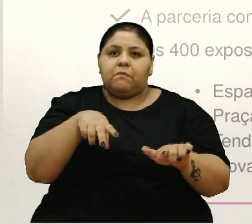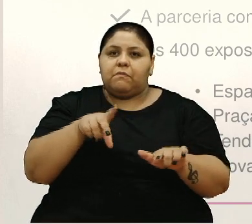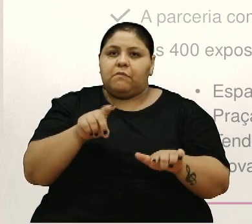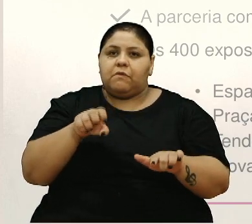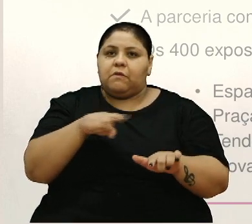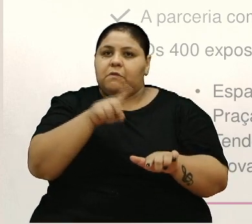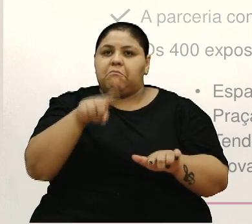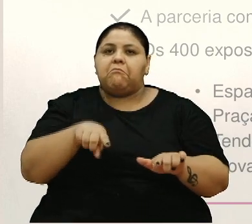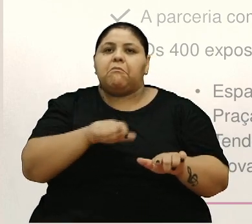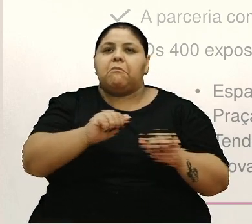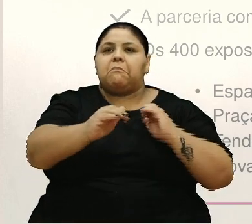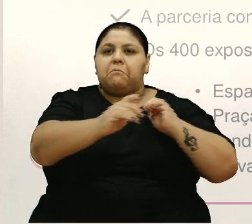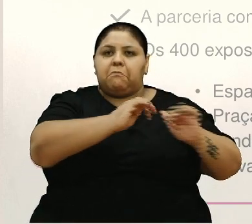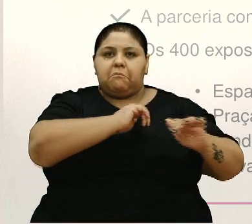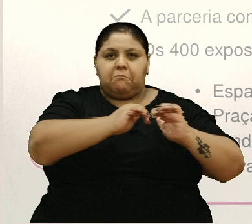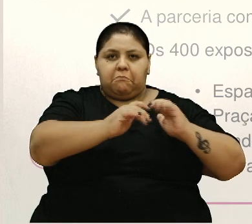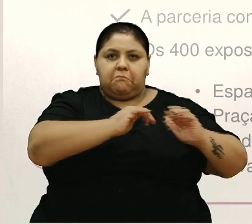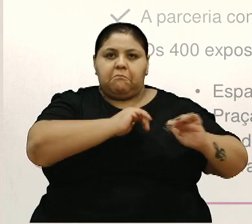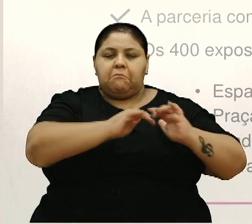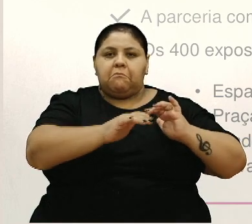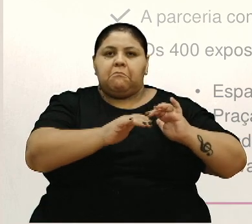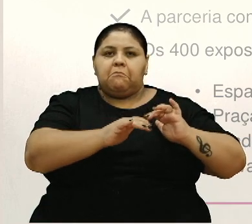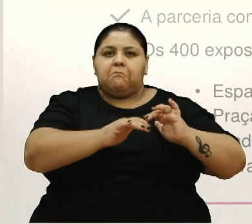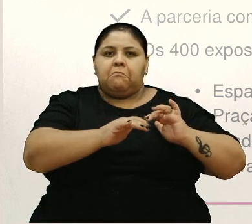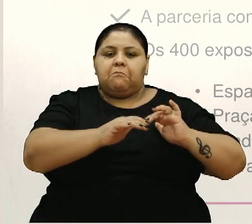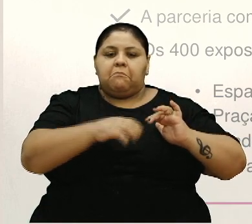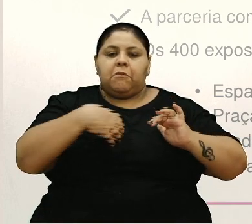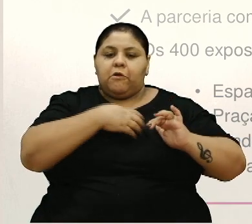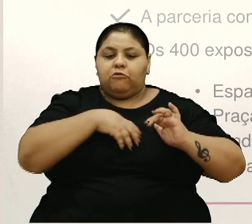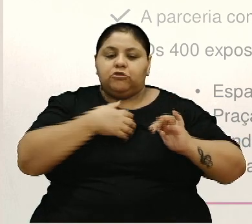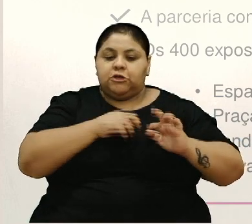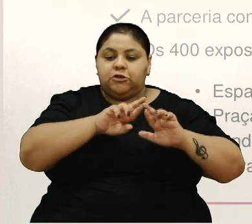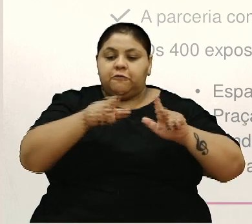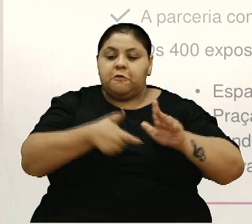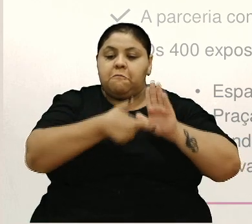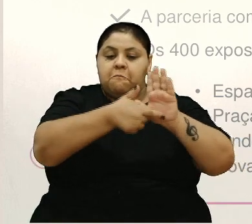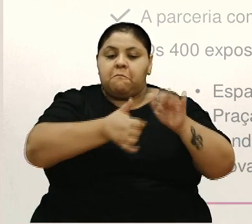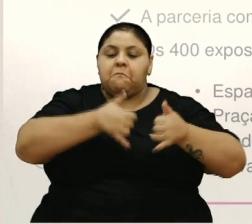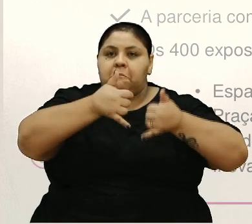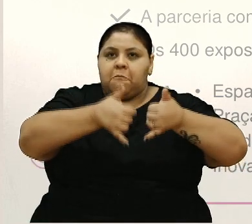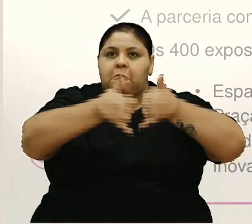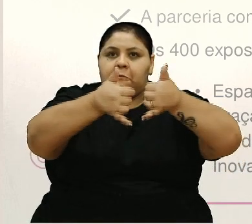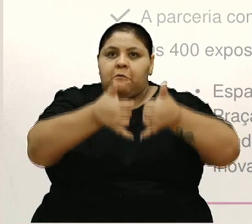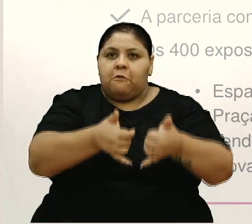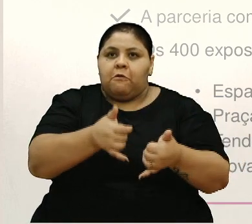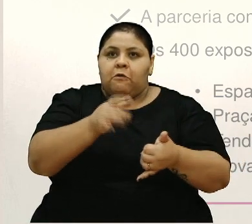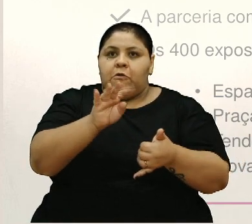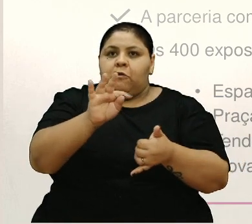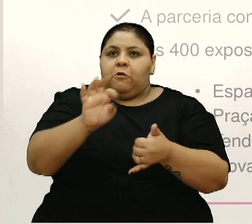movimentou o Tendenza uma forma diferente de mostrar a moda de Caxias do Sul e o Tete com a criançada.